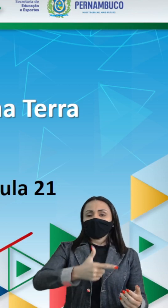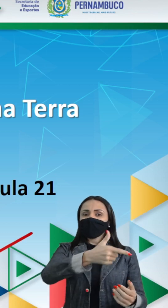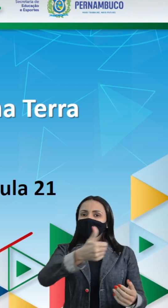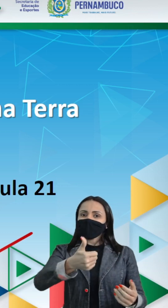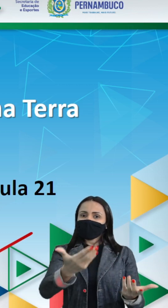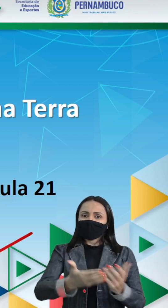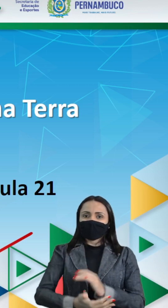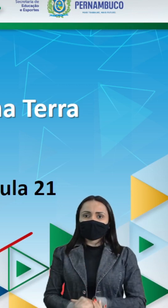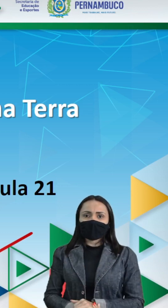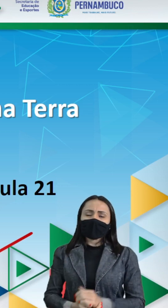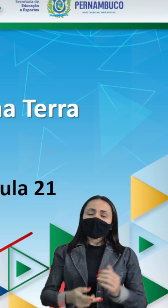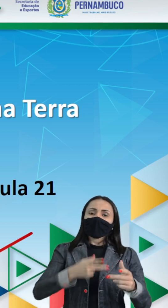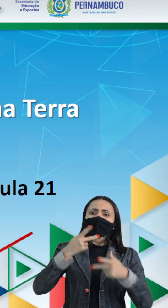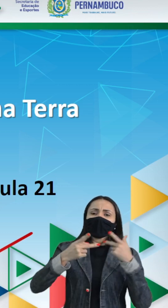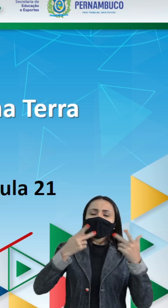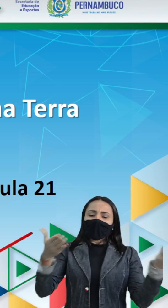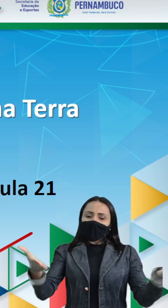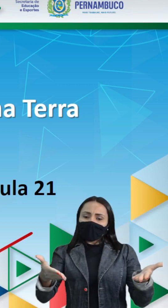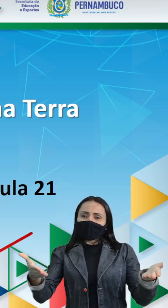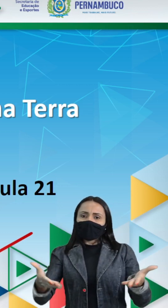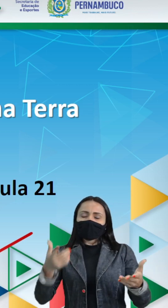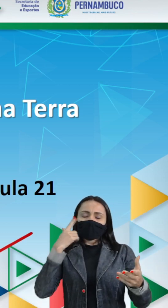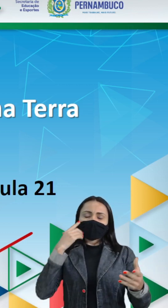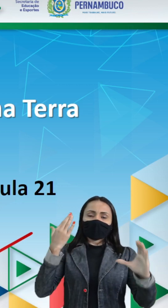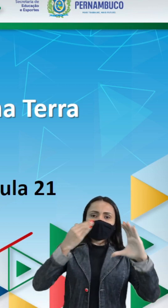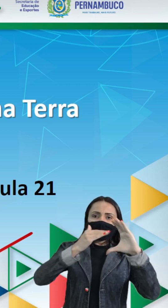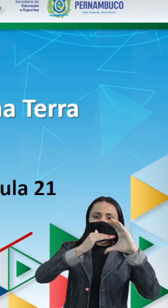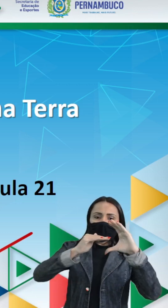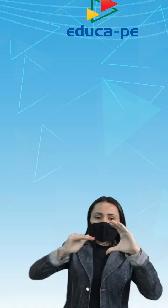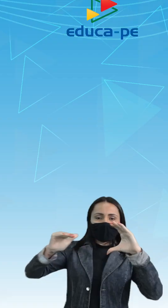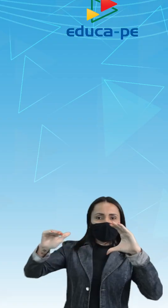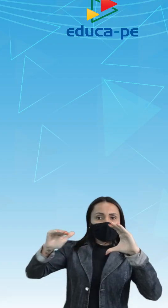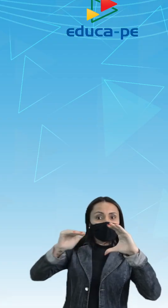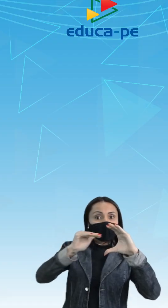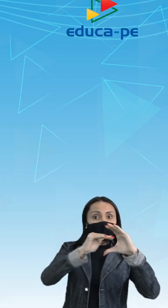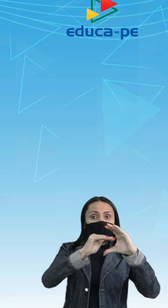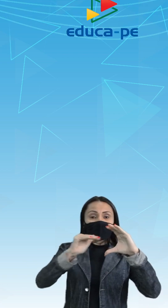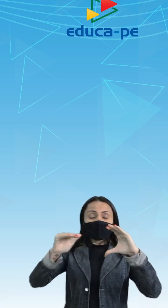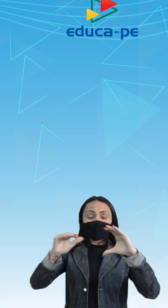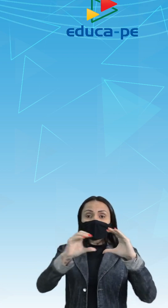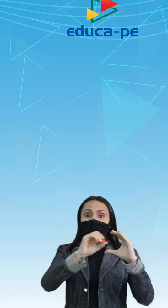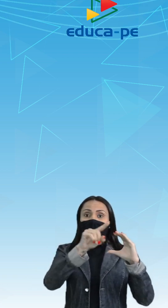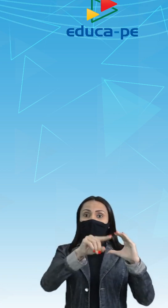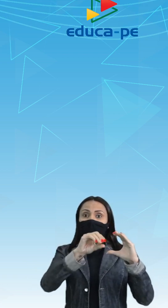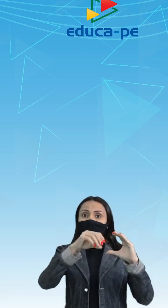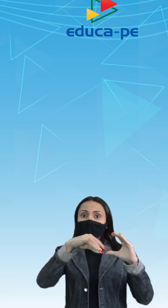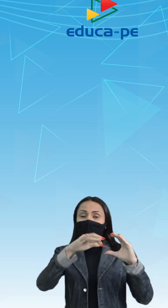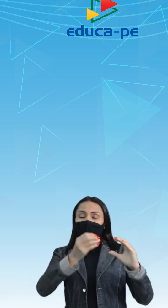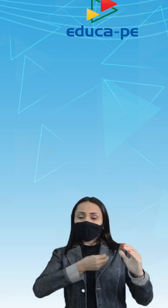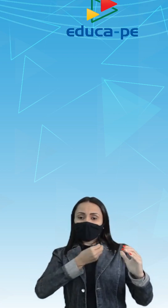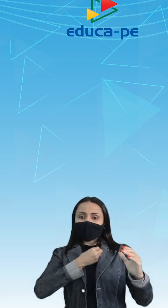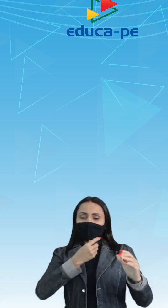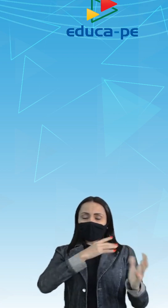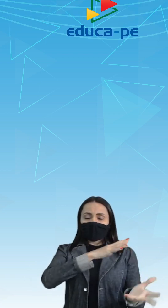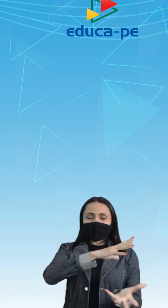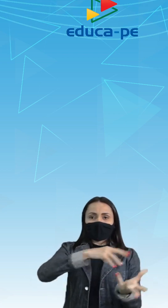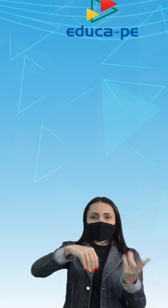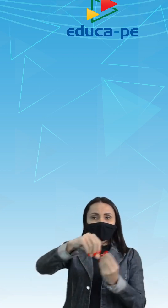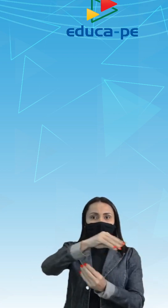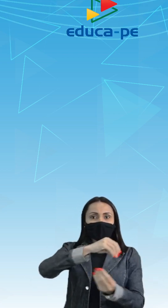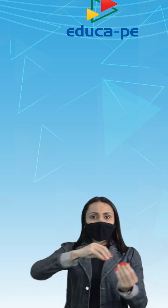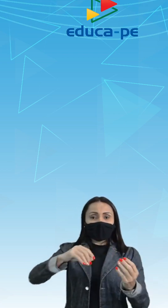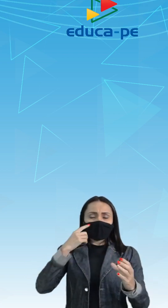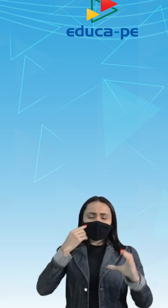21. Bora falar sobre a camada de ozônio e a vida na Terra. Quando se fala da